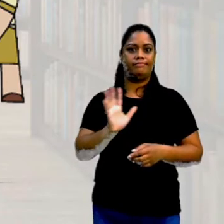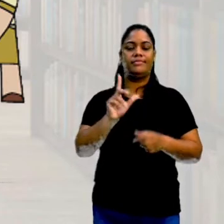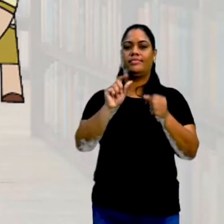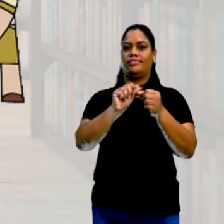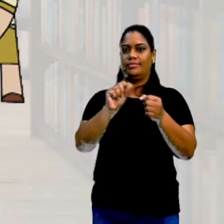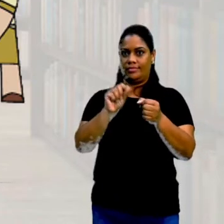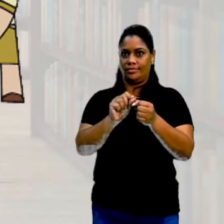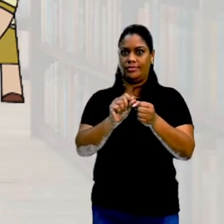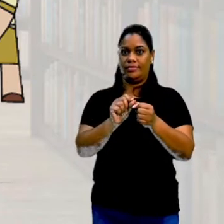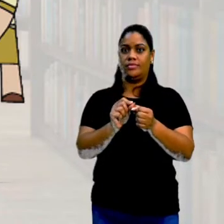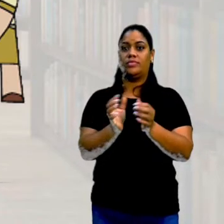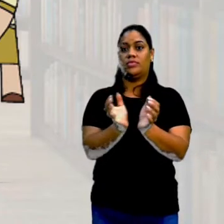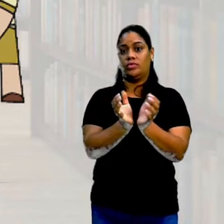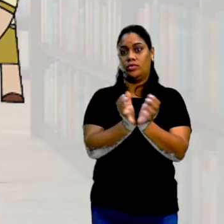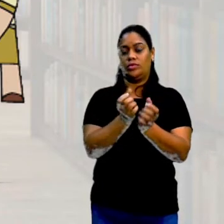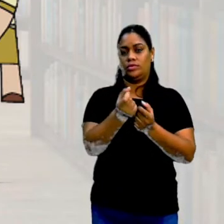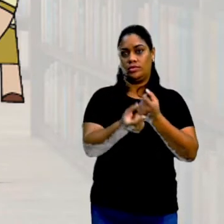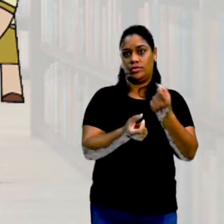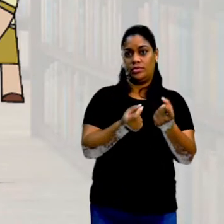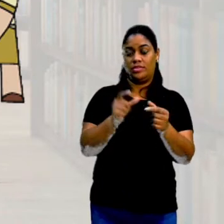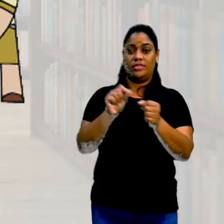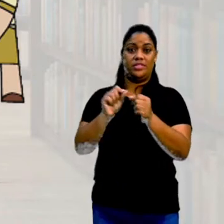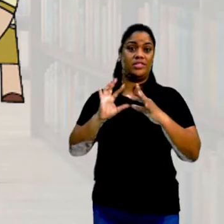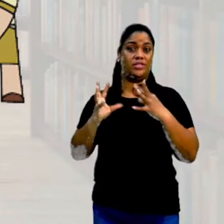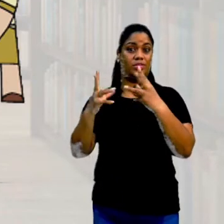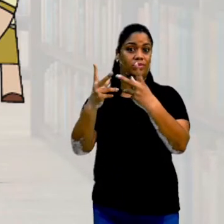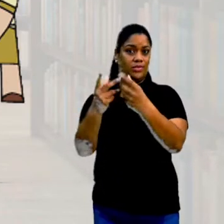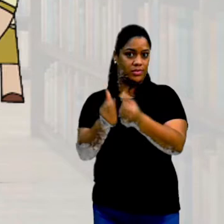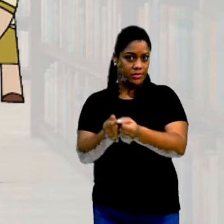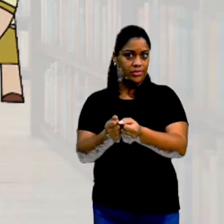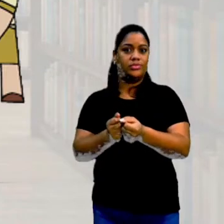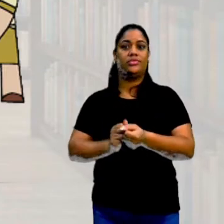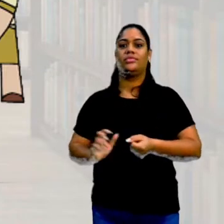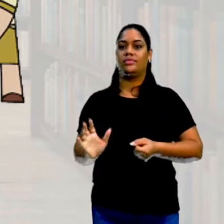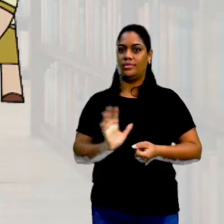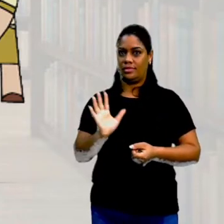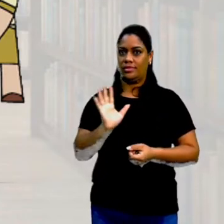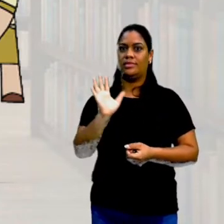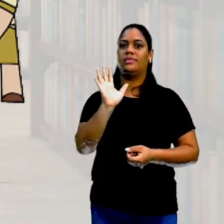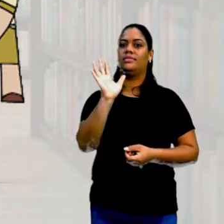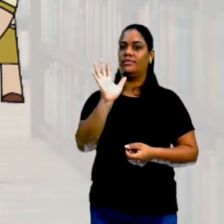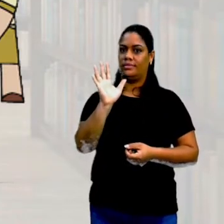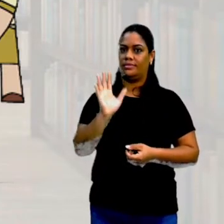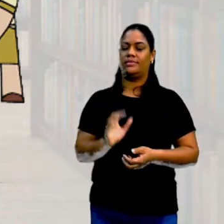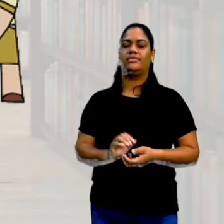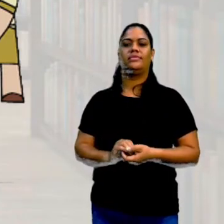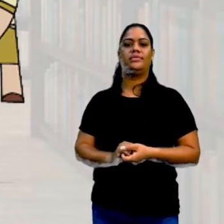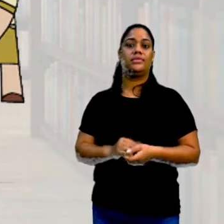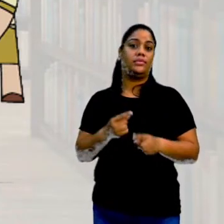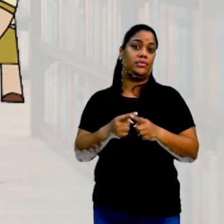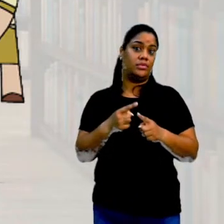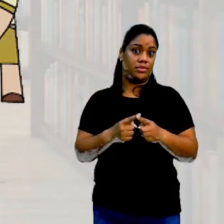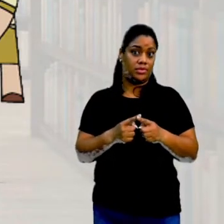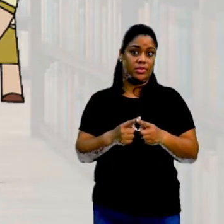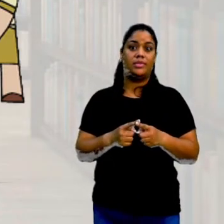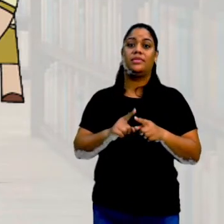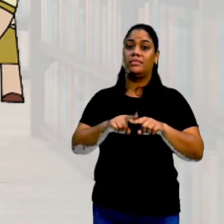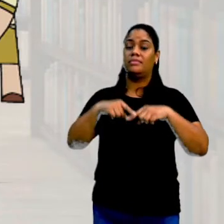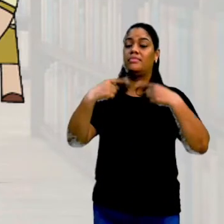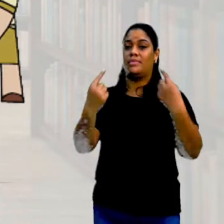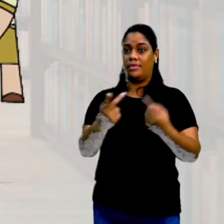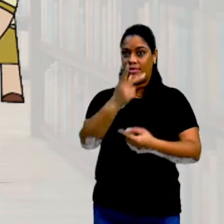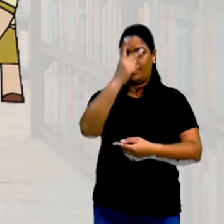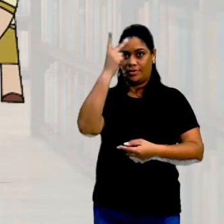fazer uma pesquisa com alguns custa algum valor. Fazer com todos vai custar um outro valor que vai ser maior. Até porque você vai demandar mais